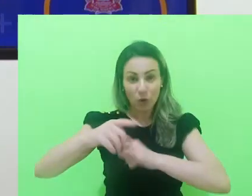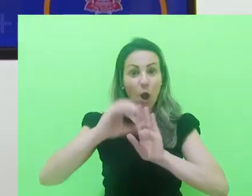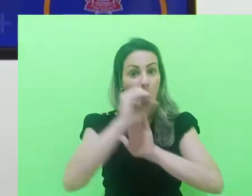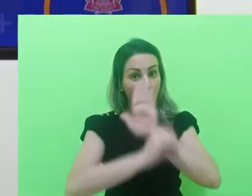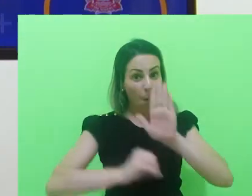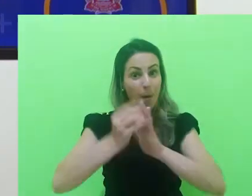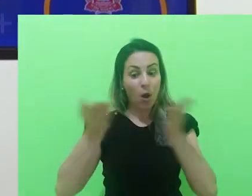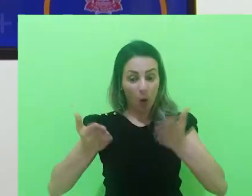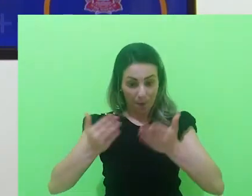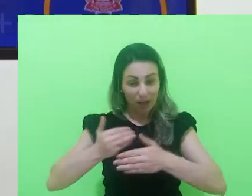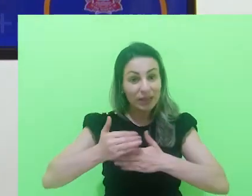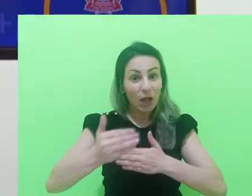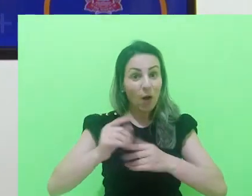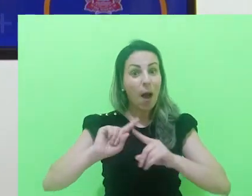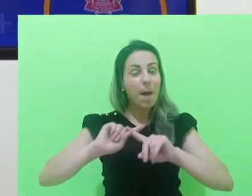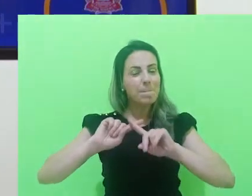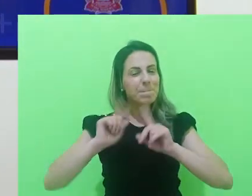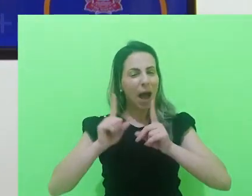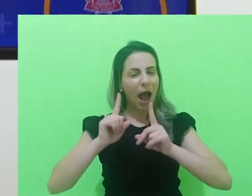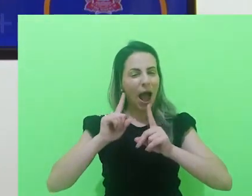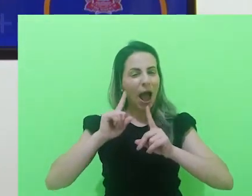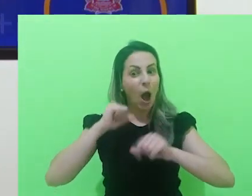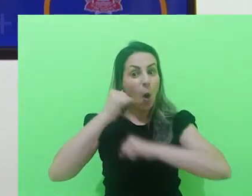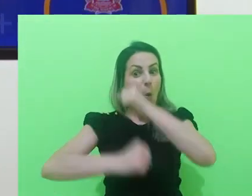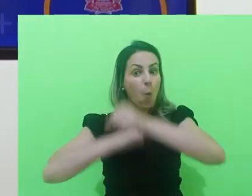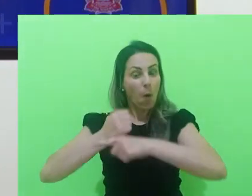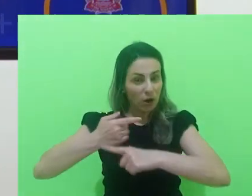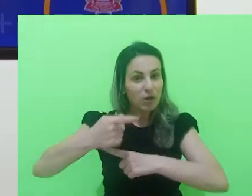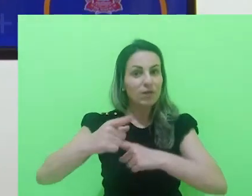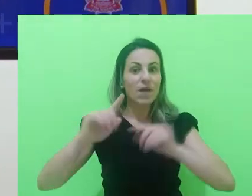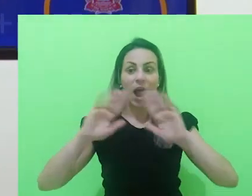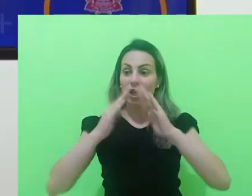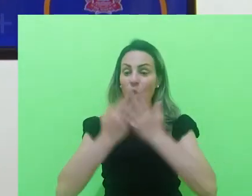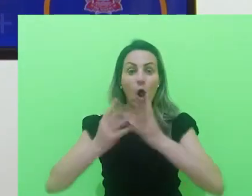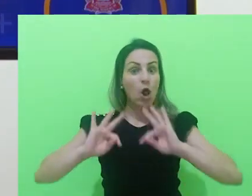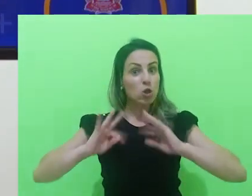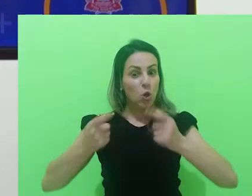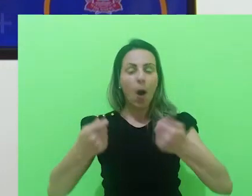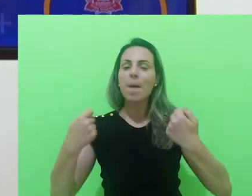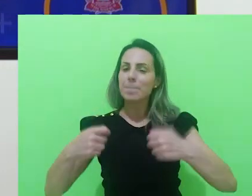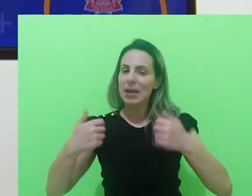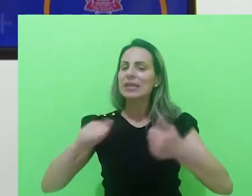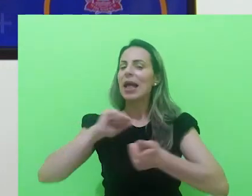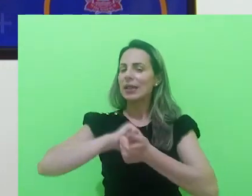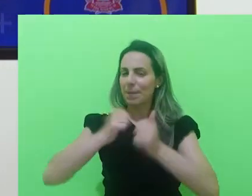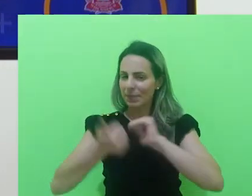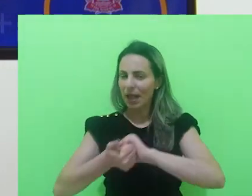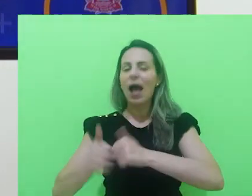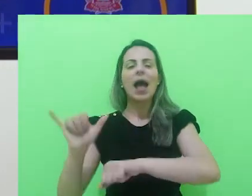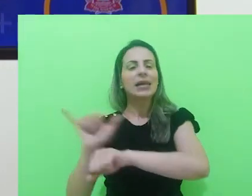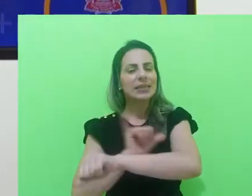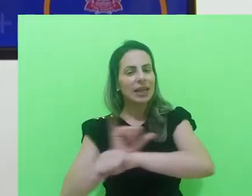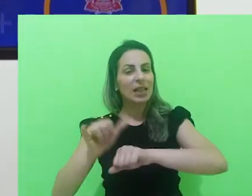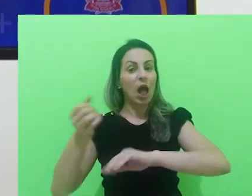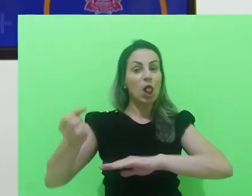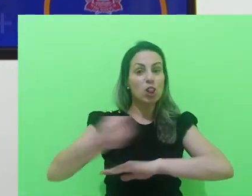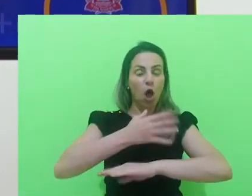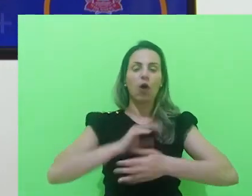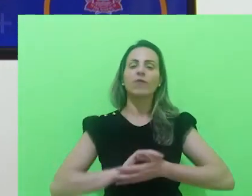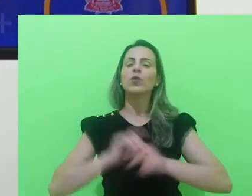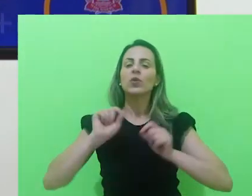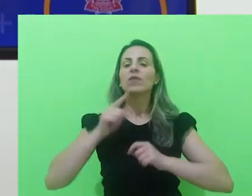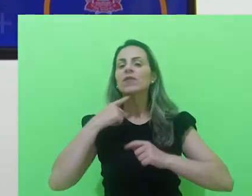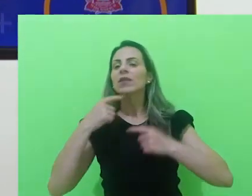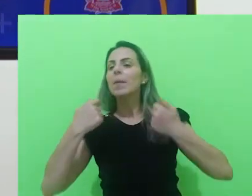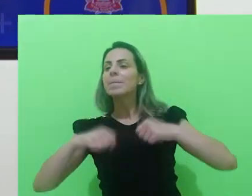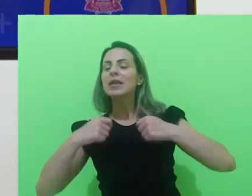esse ano. No entanto, partir do ano que vem, todas as escolas precisam se adequar a esse novo método de ensino em que você tem que